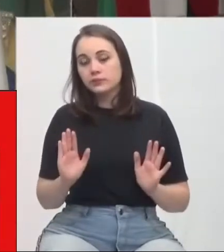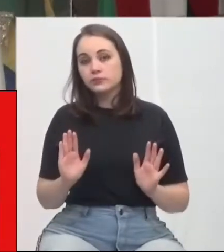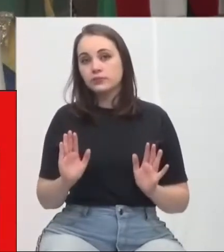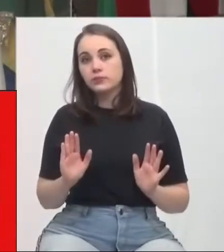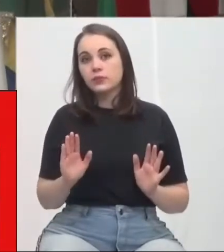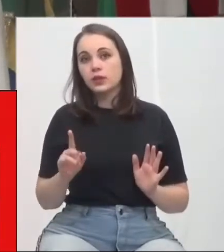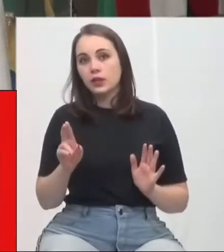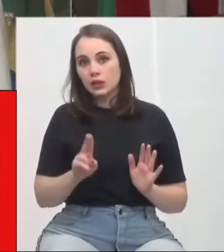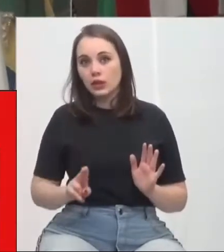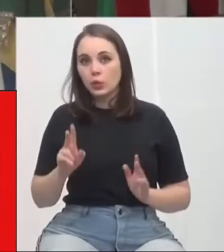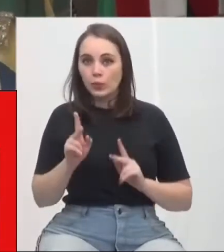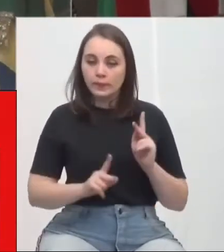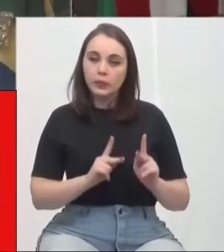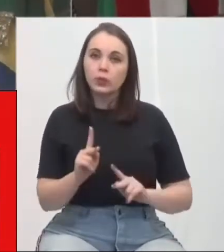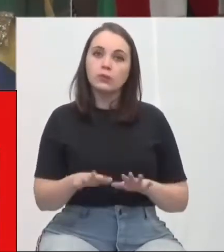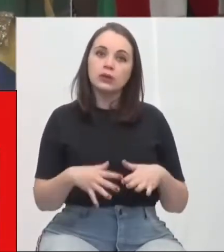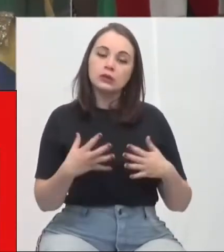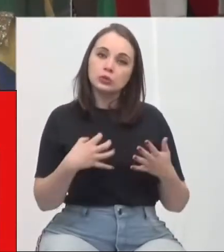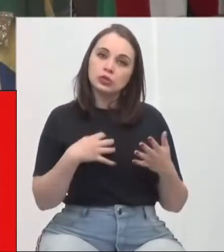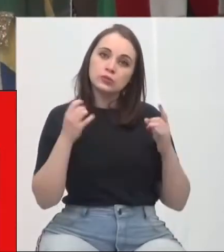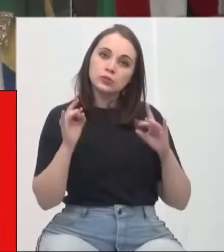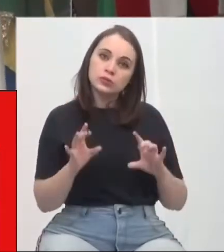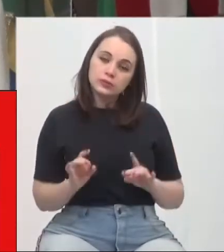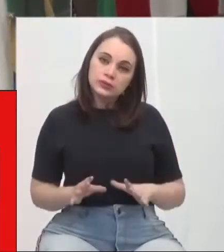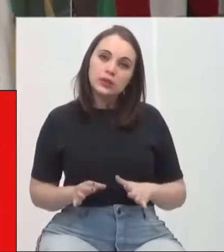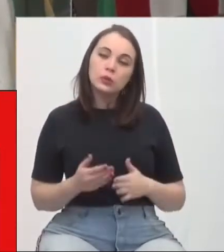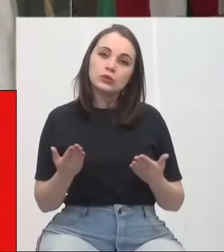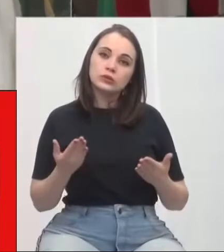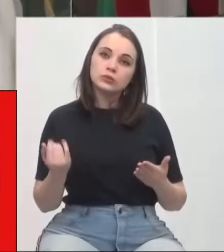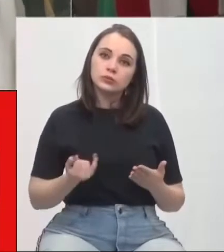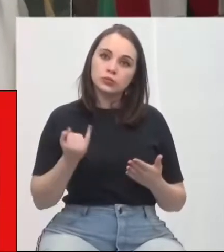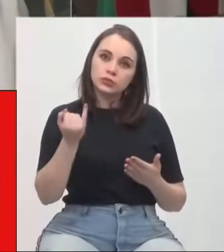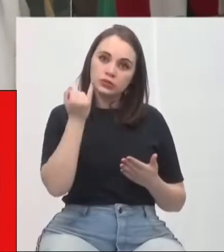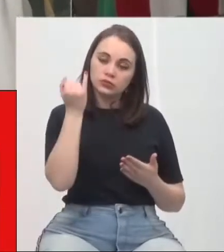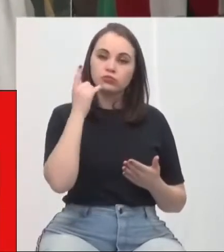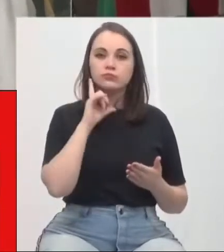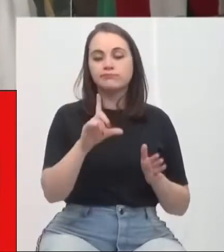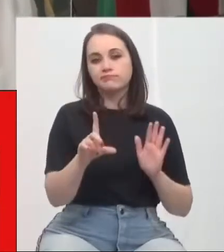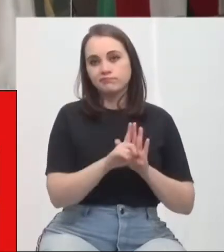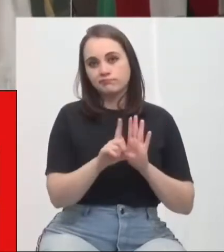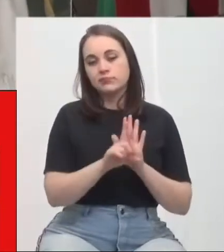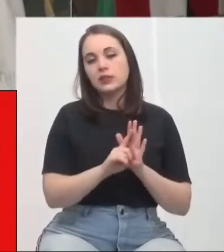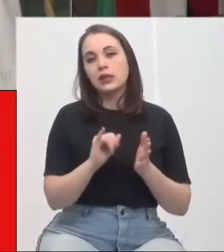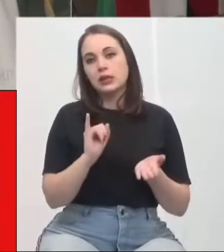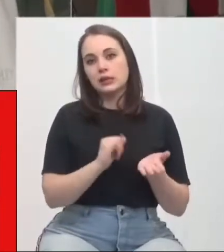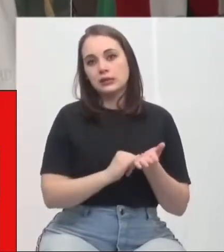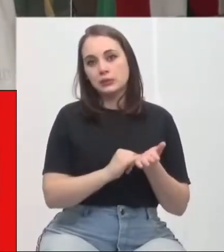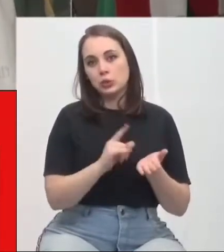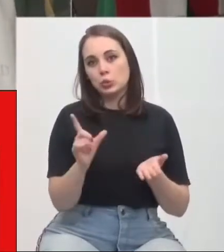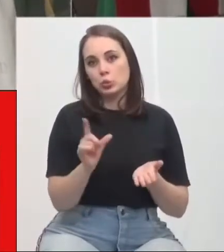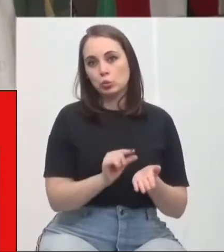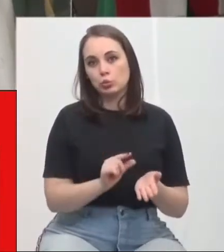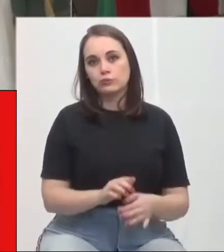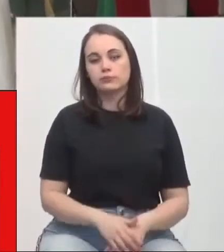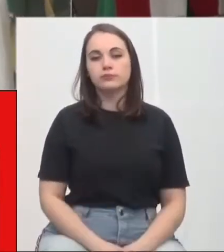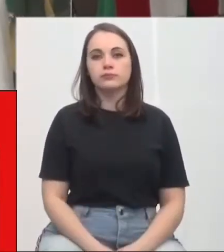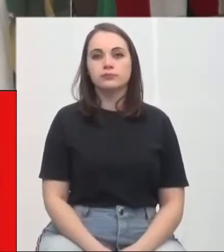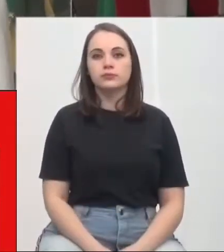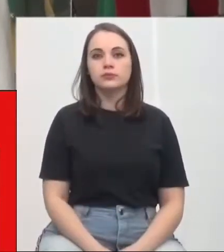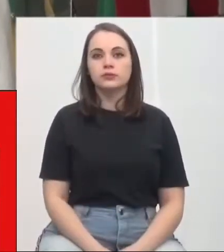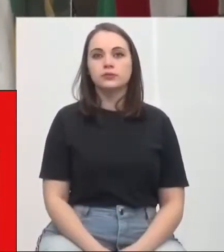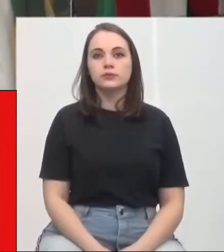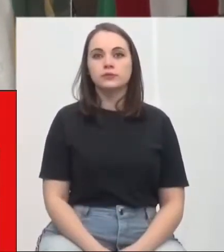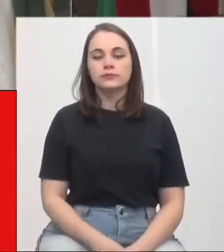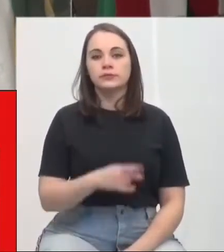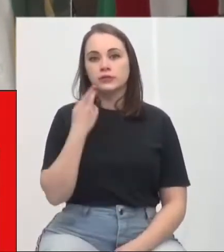tem utilidade pública. Então, de certa maneira, isso favorece o enquadramento legal dessa isenção. Eu tratei do